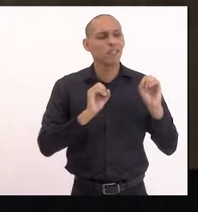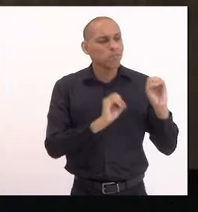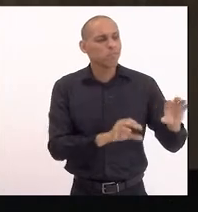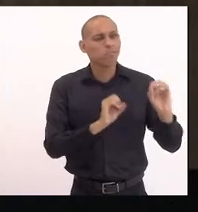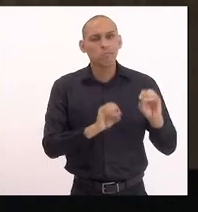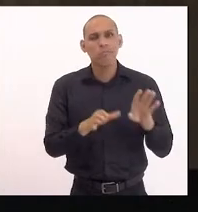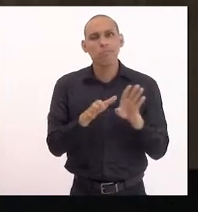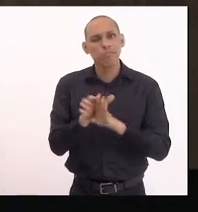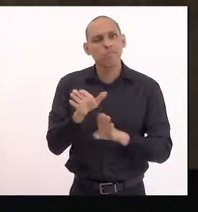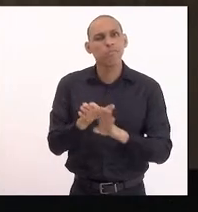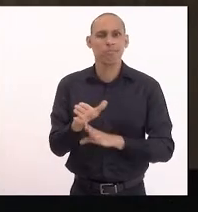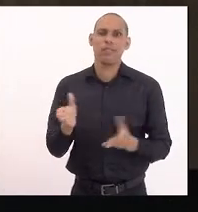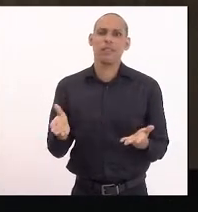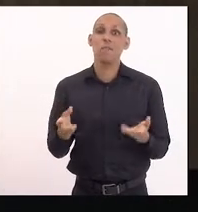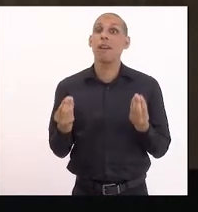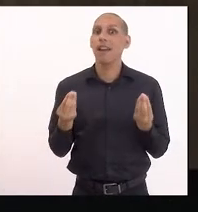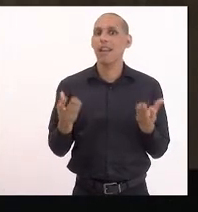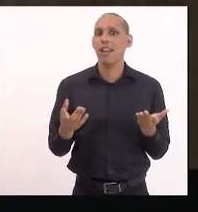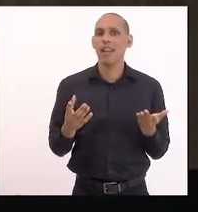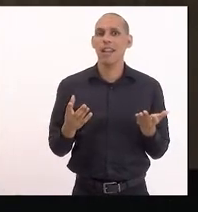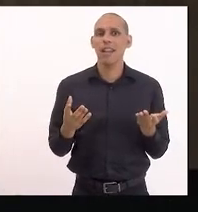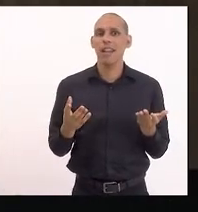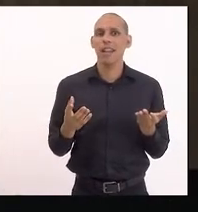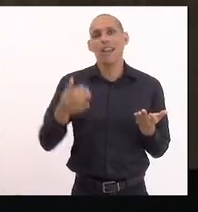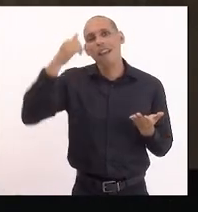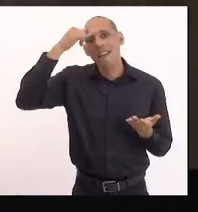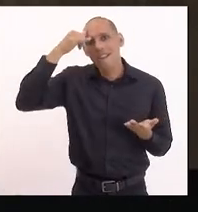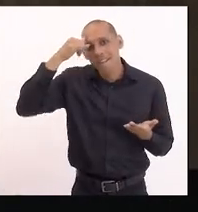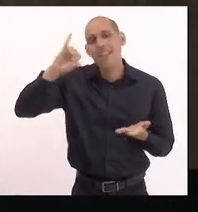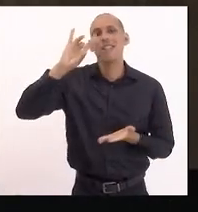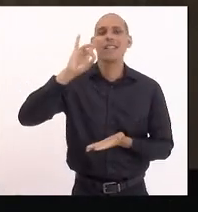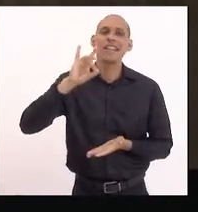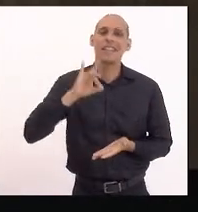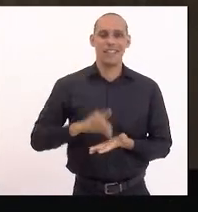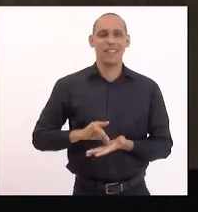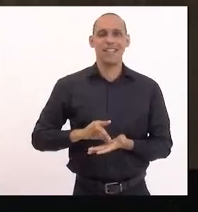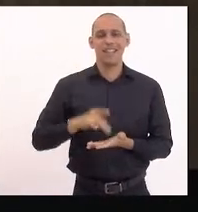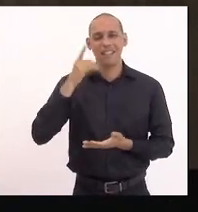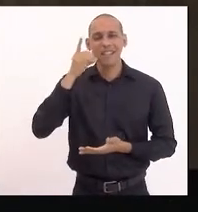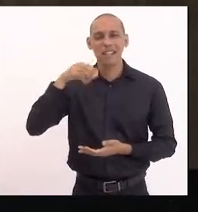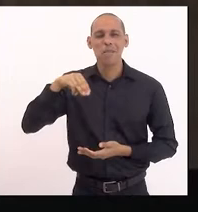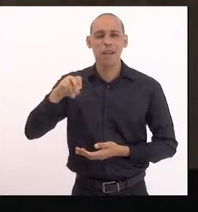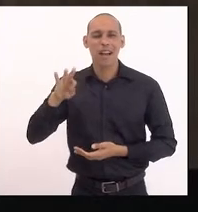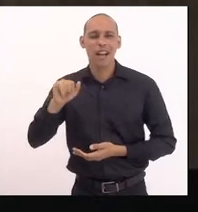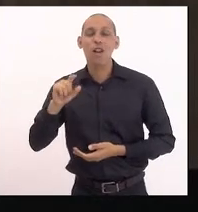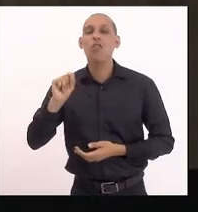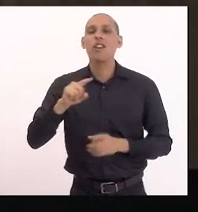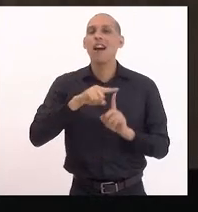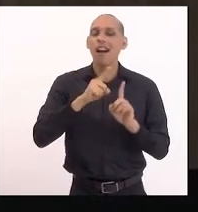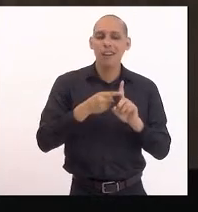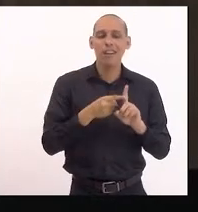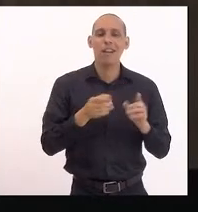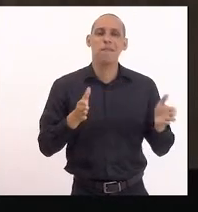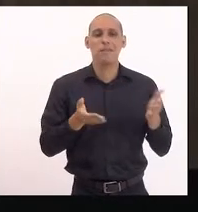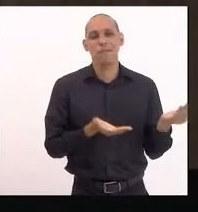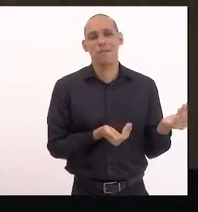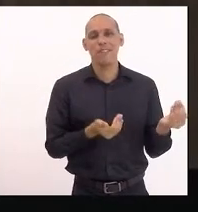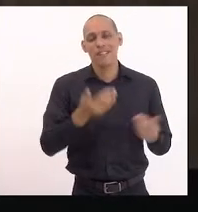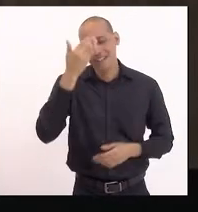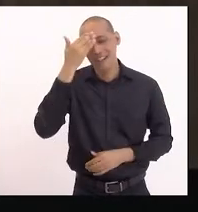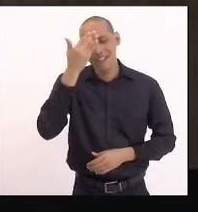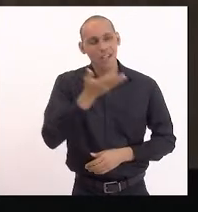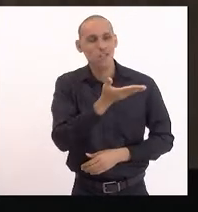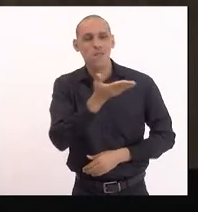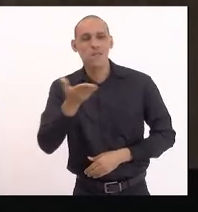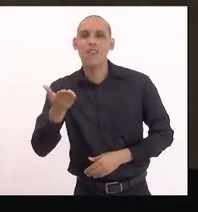orientação para que a gente possa, de fato, prevenir, deputada Marta Rocha, a gravidez na adolescência. Agradecer aos nossos pares que